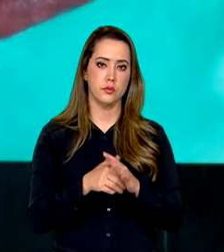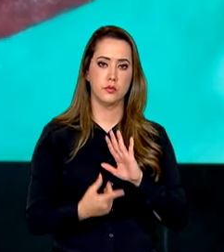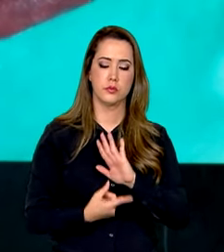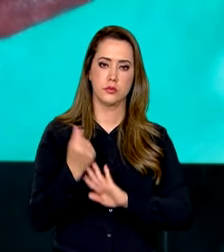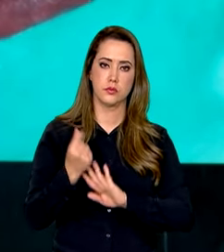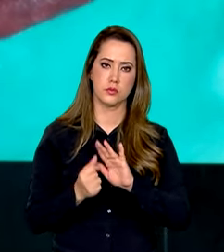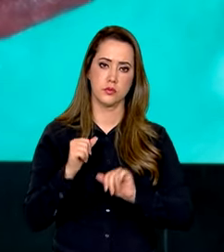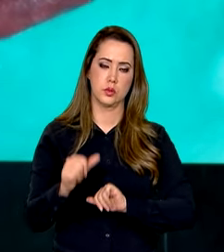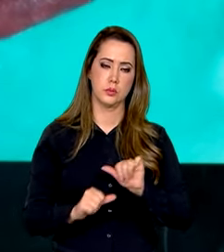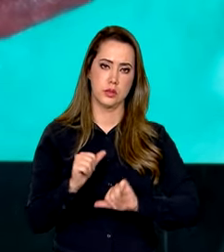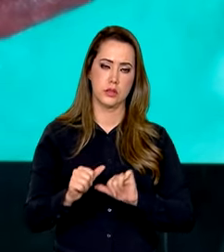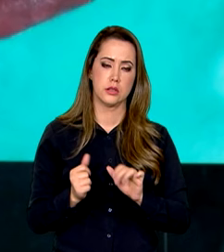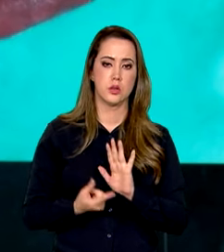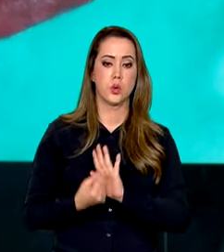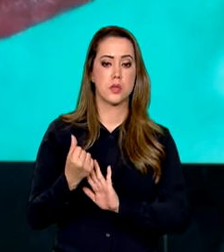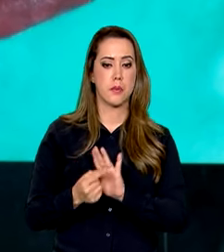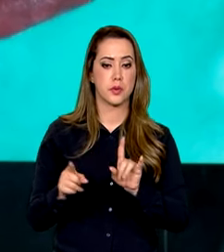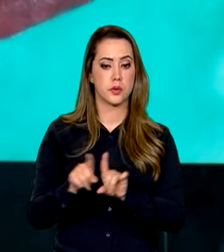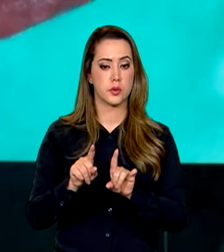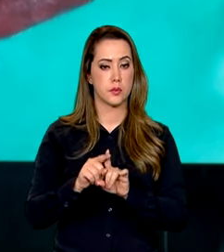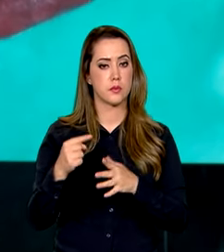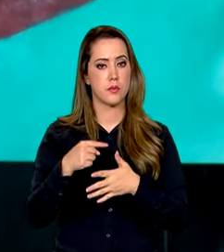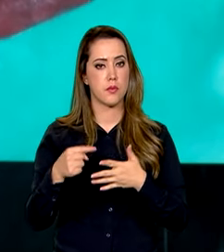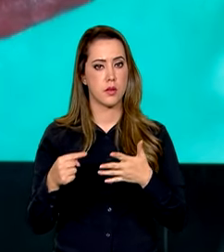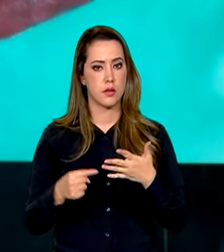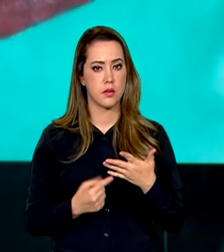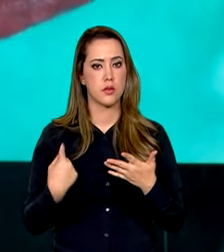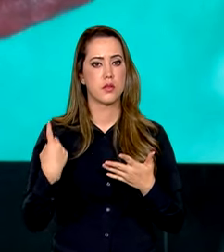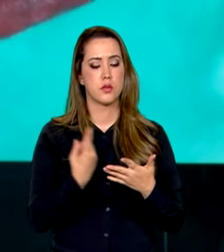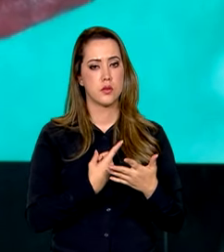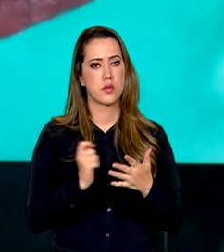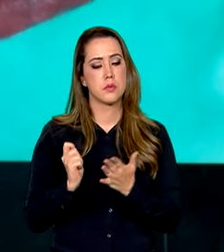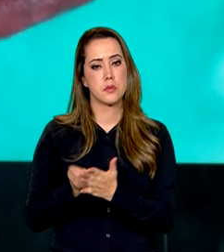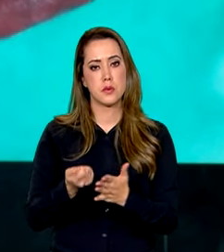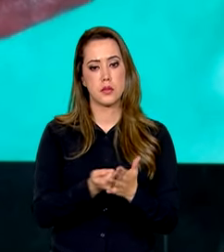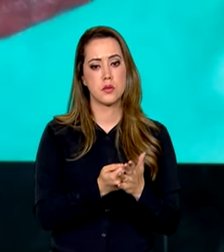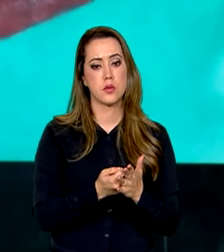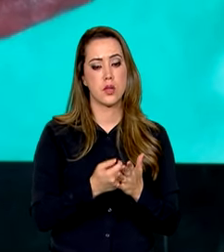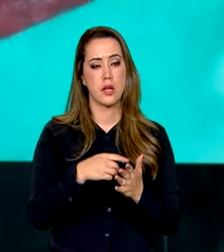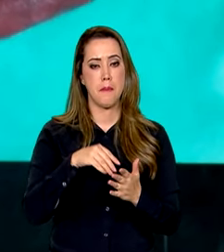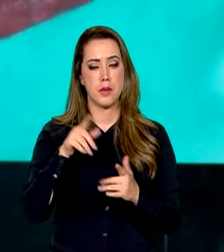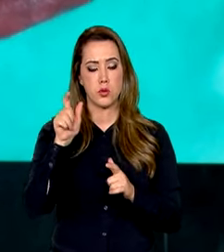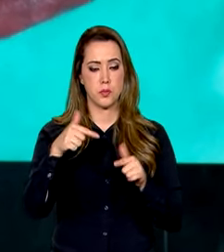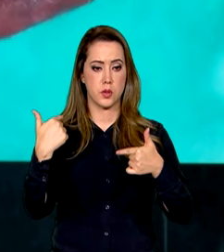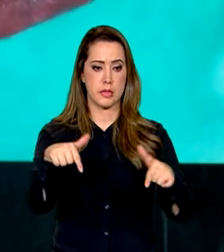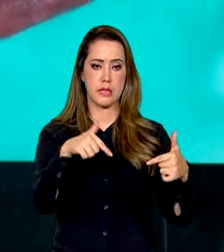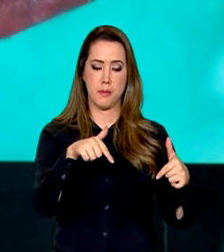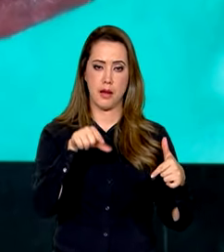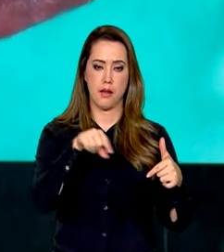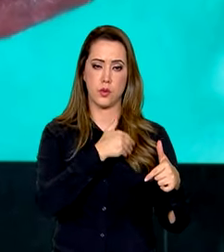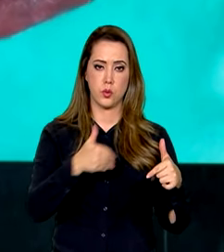reorganização do orçamento, nas medidas que garantiram o aumento dos servidores públicos de 9% a seis anos com que tinha esse